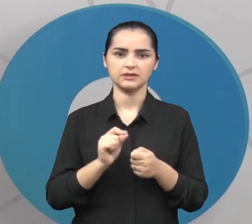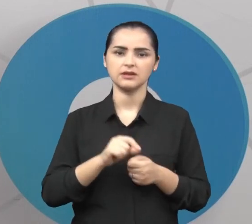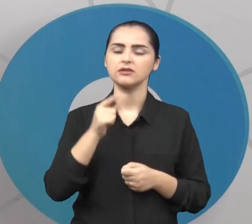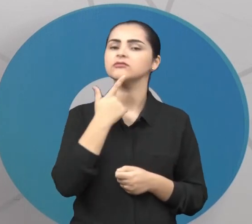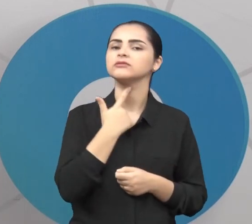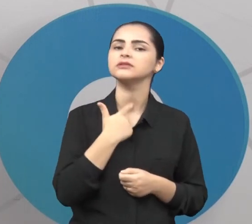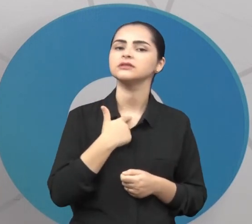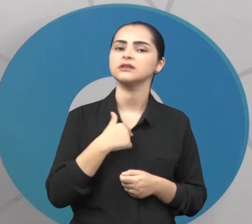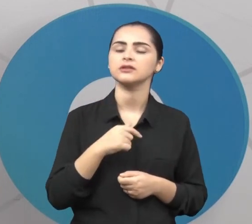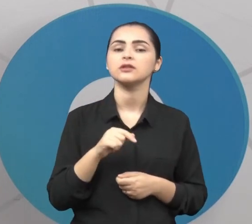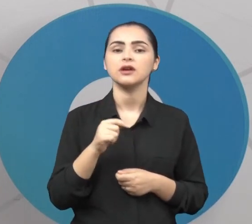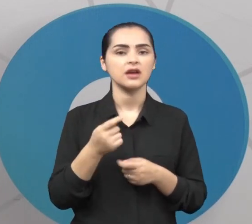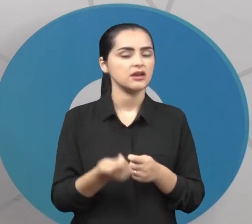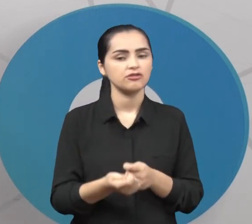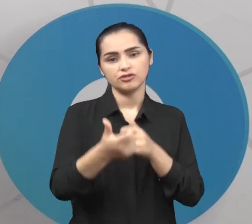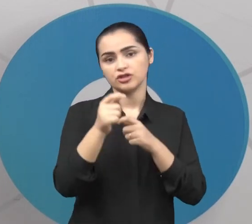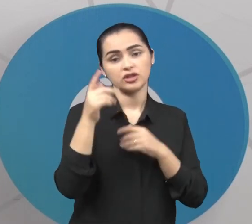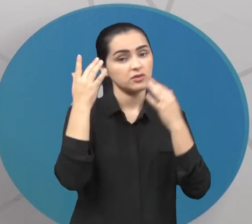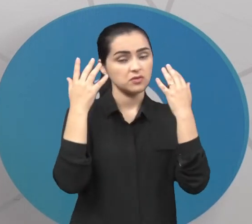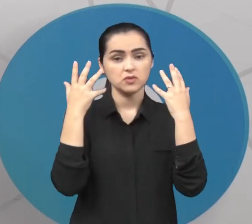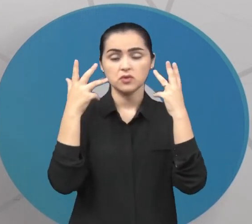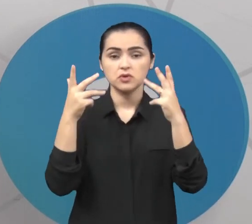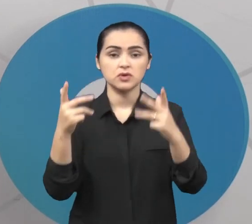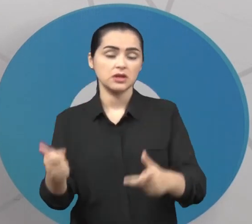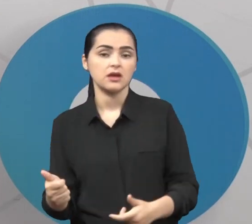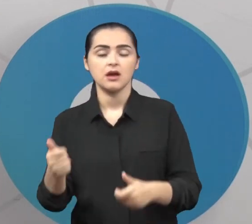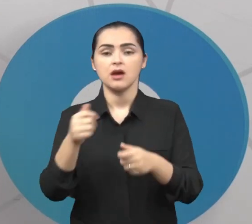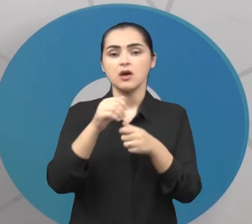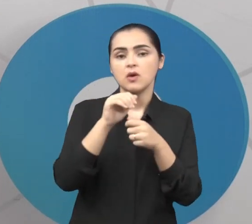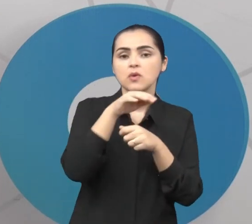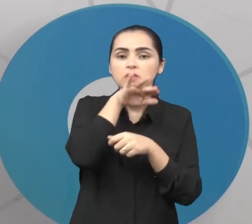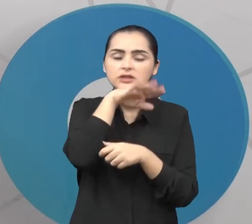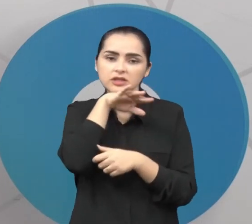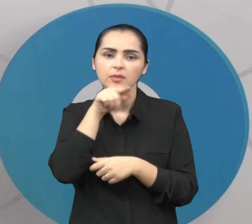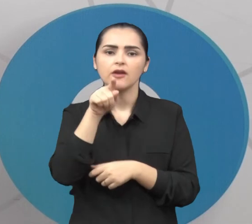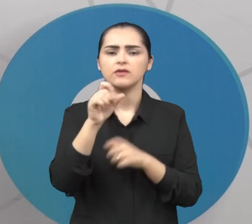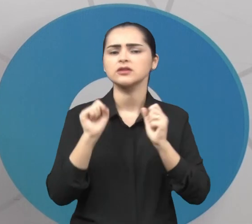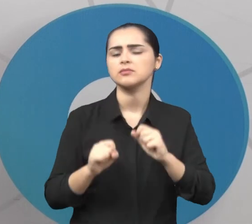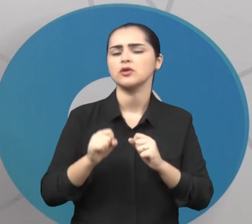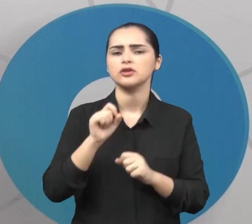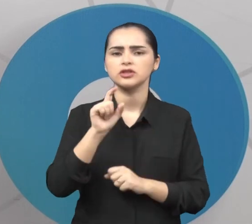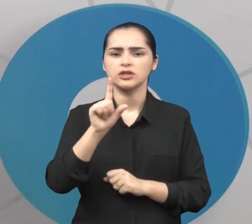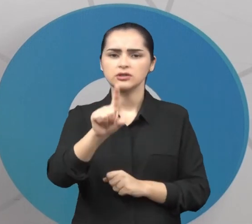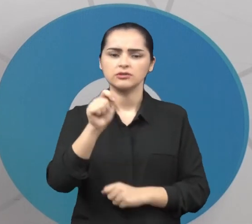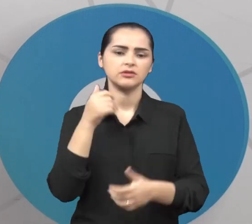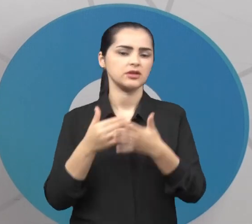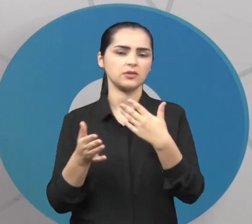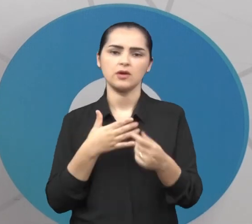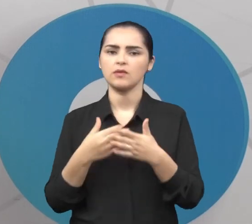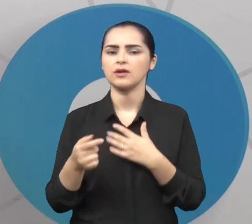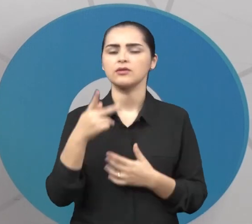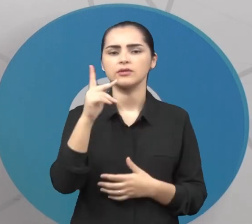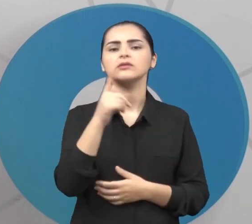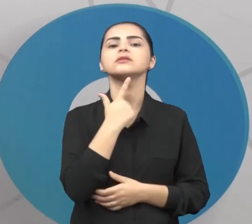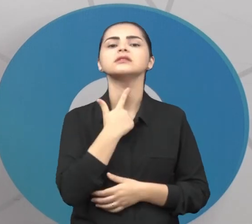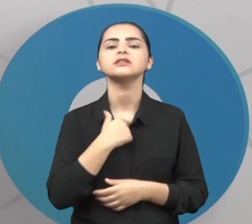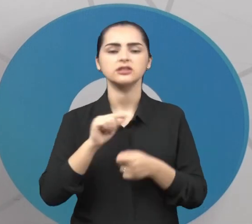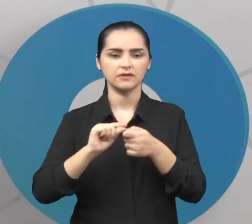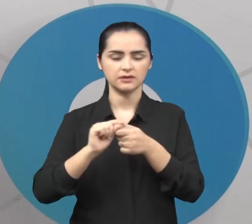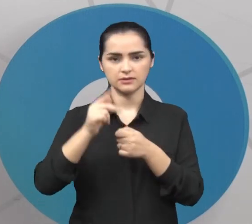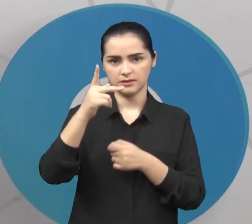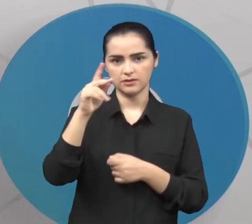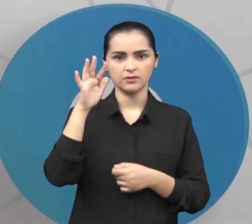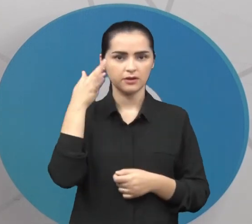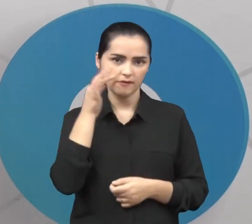sugestões, tá? Mas você pode escolher o você preferir lá. O animal que você preferir. Para você fazer a sua fábula, tá bom? E